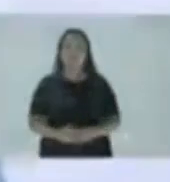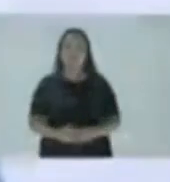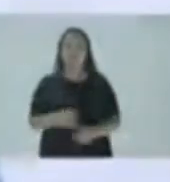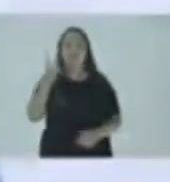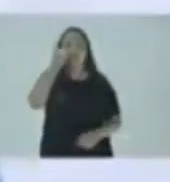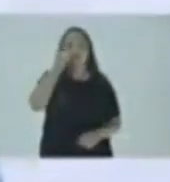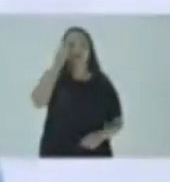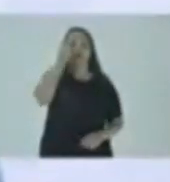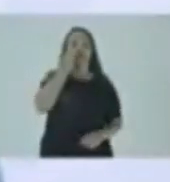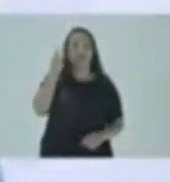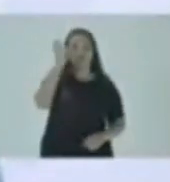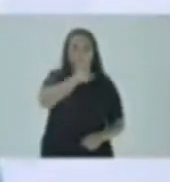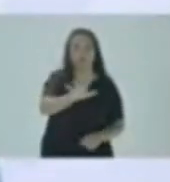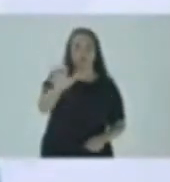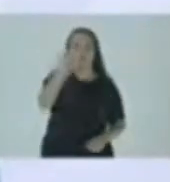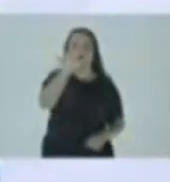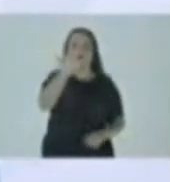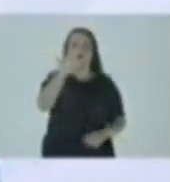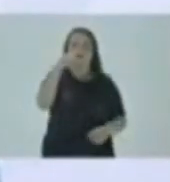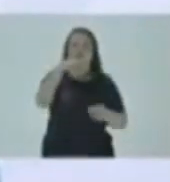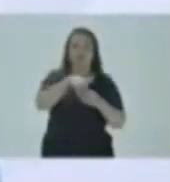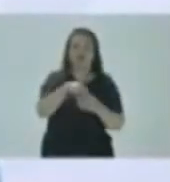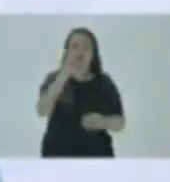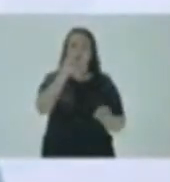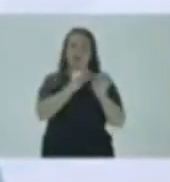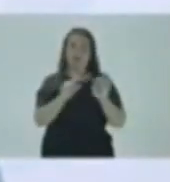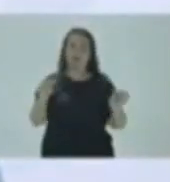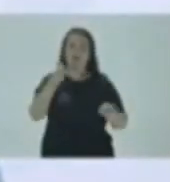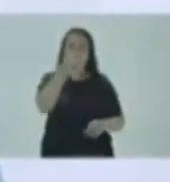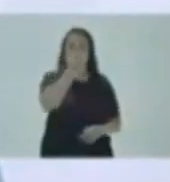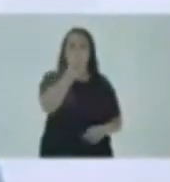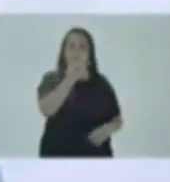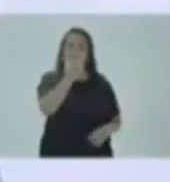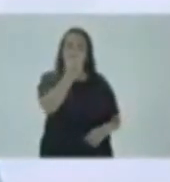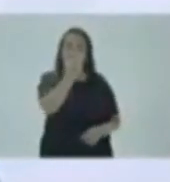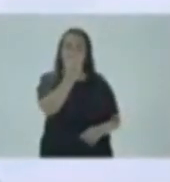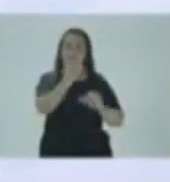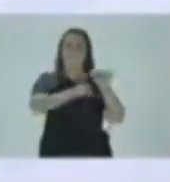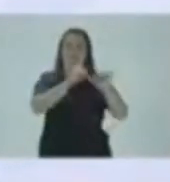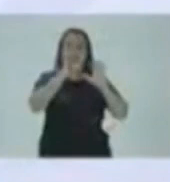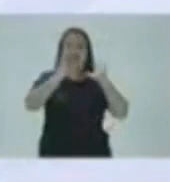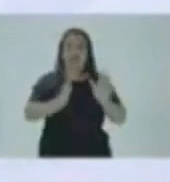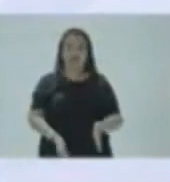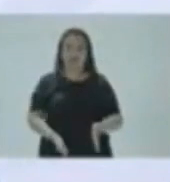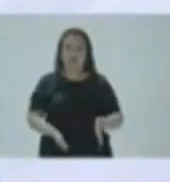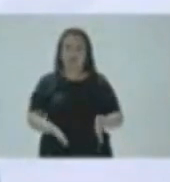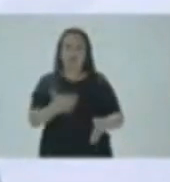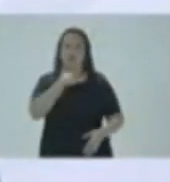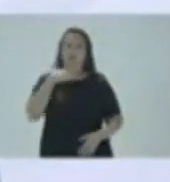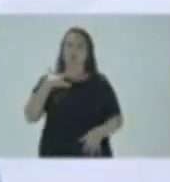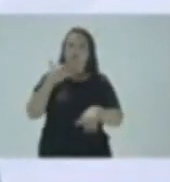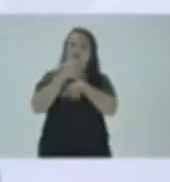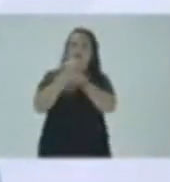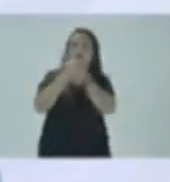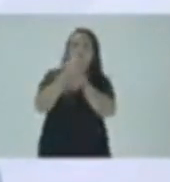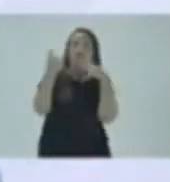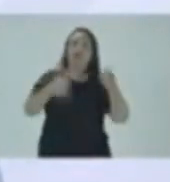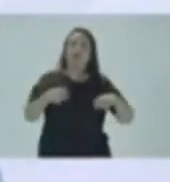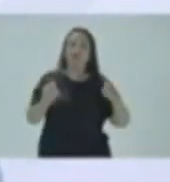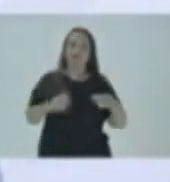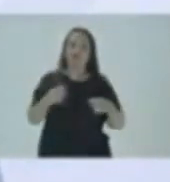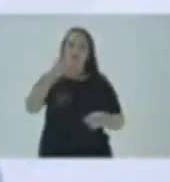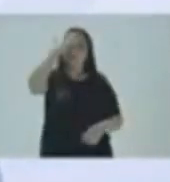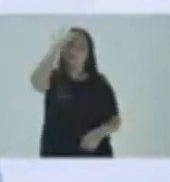Para deputado federal, vote Lio. 1420. Mudança já. Saúde é minha prioridade.